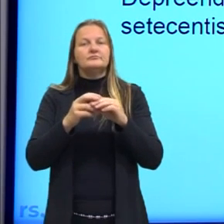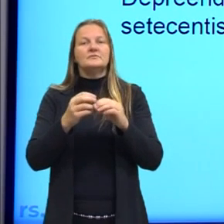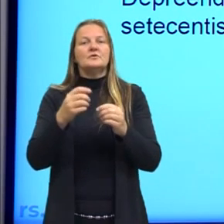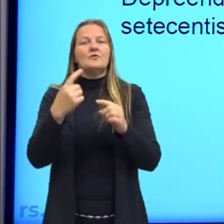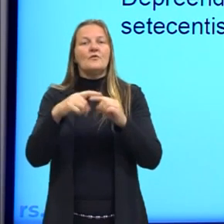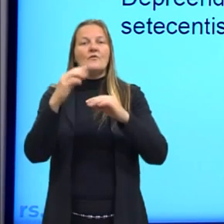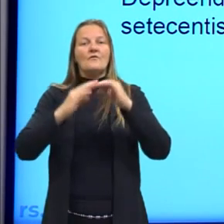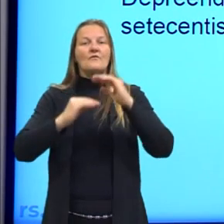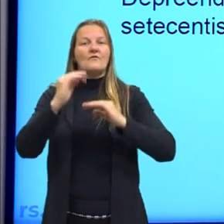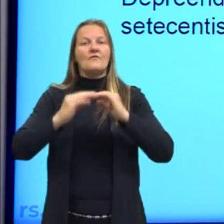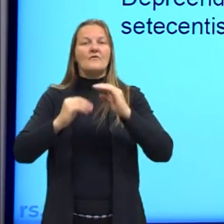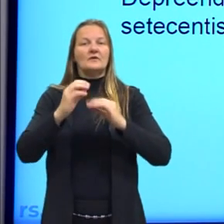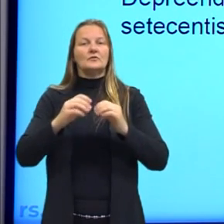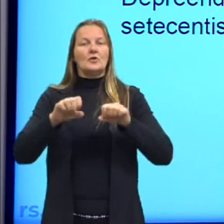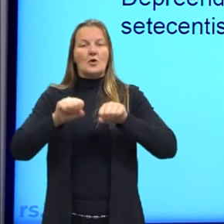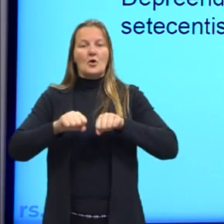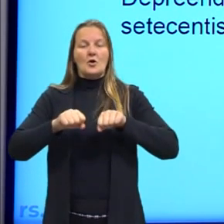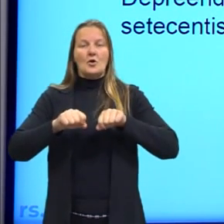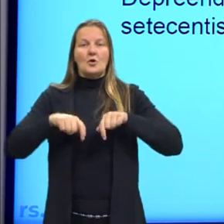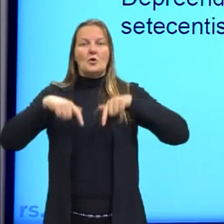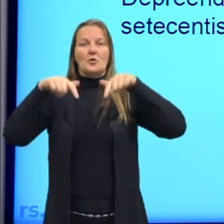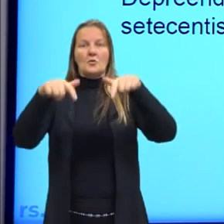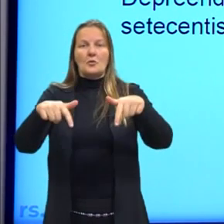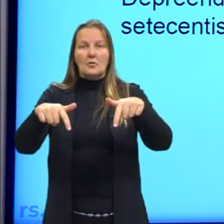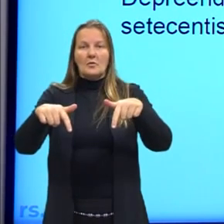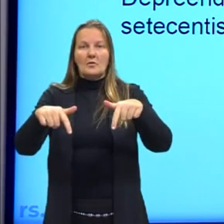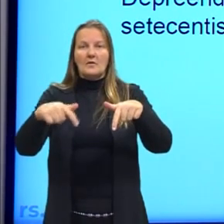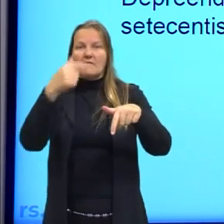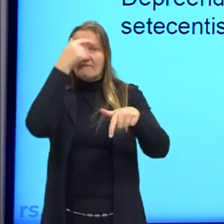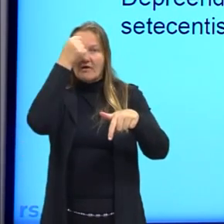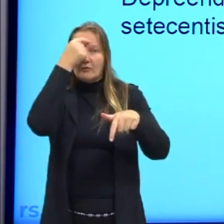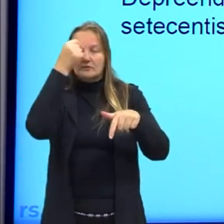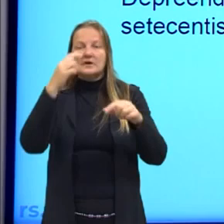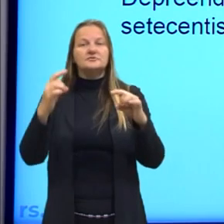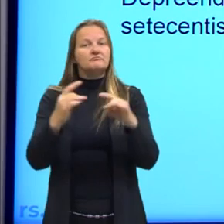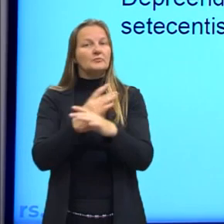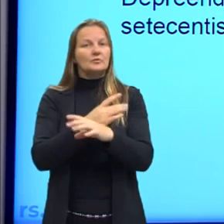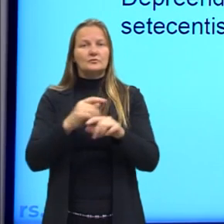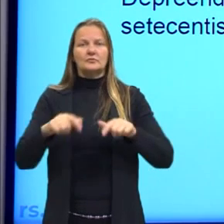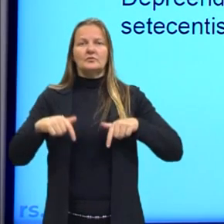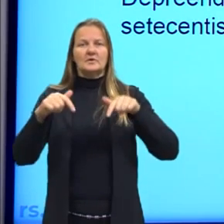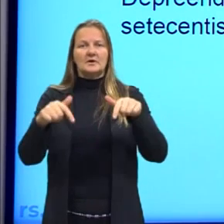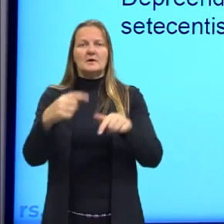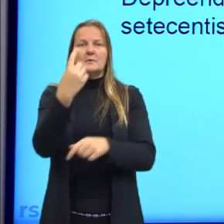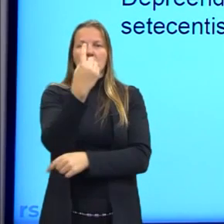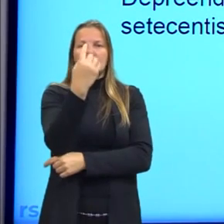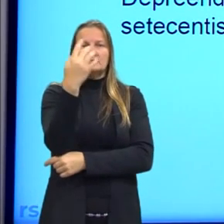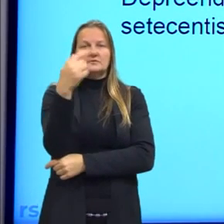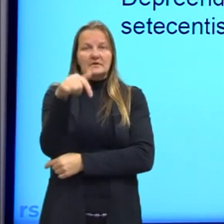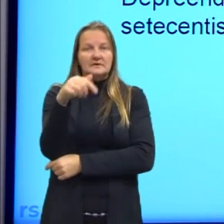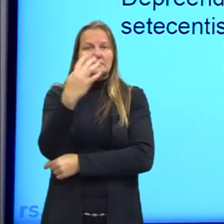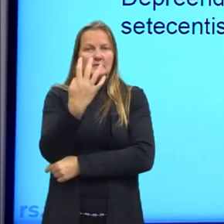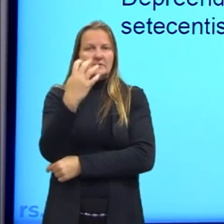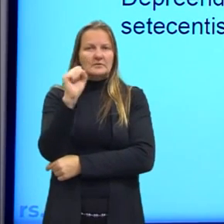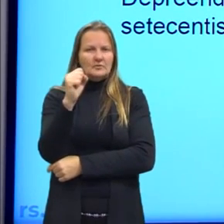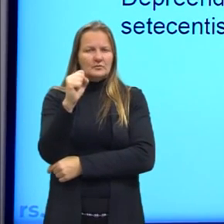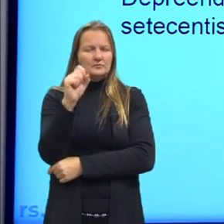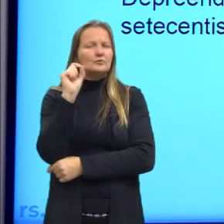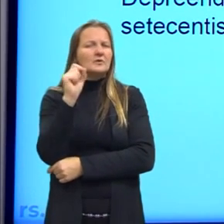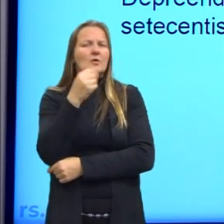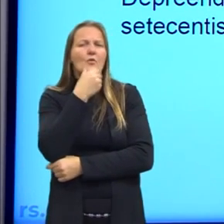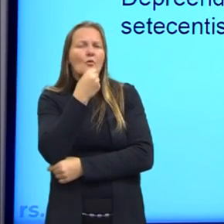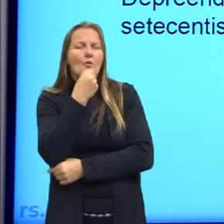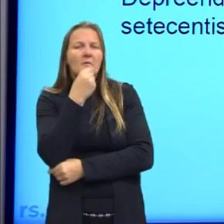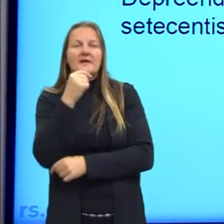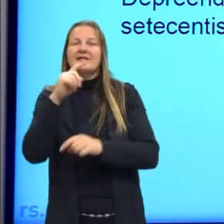fato que tinha diploma universitário. O esse texto está dizendo, que em 1748 um homem